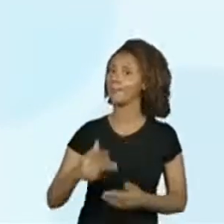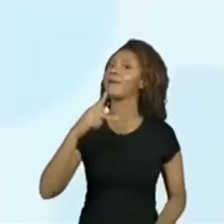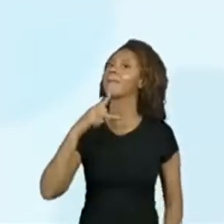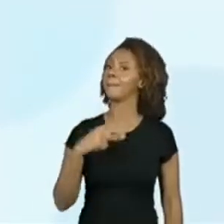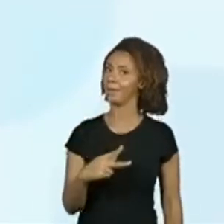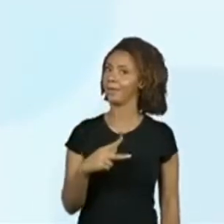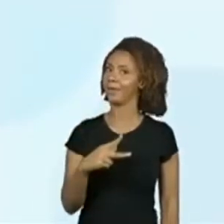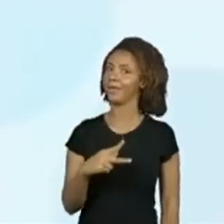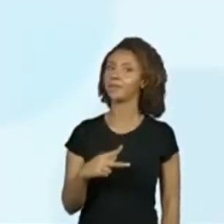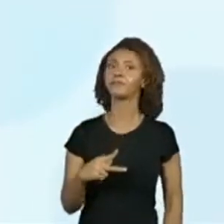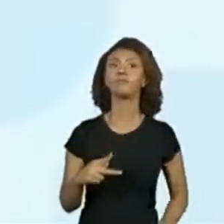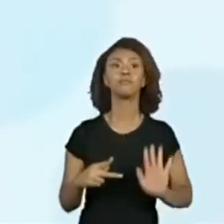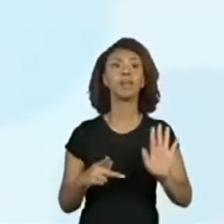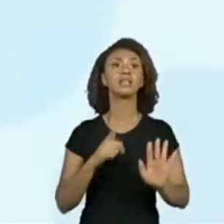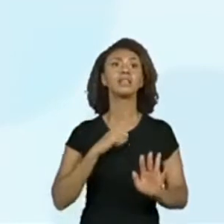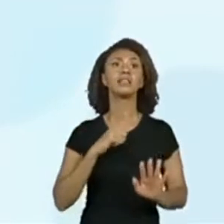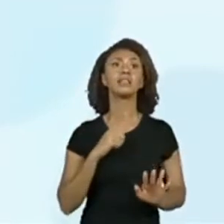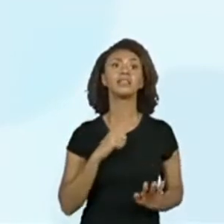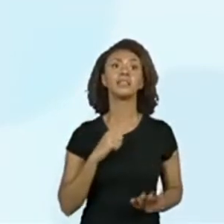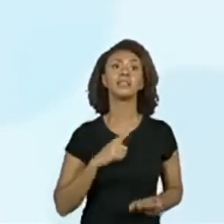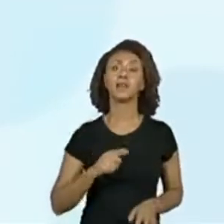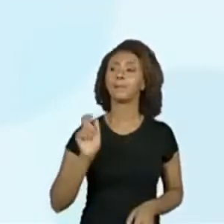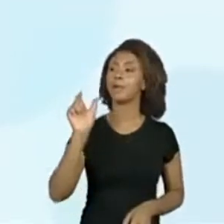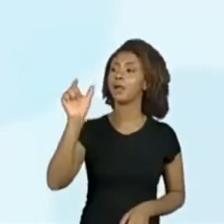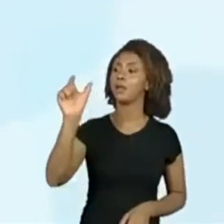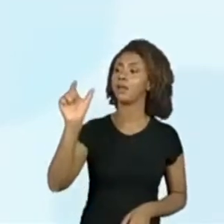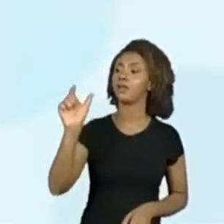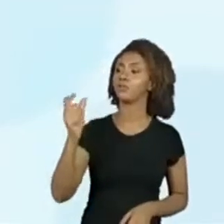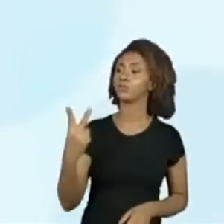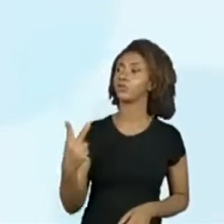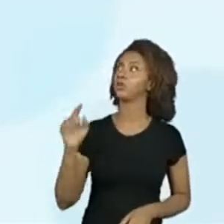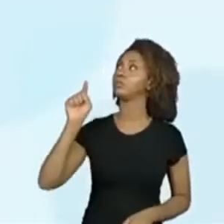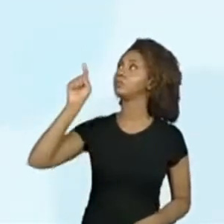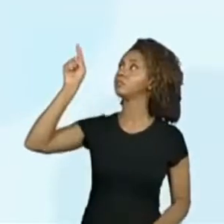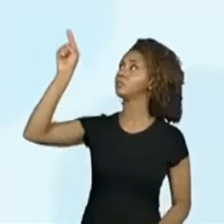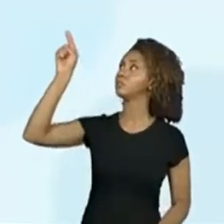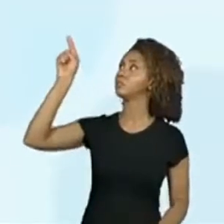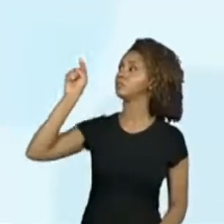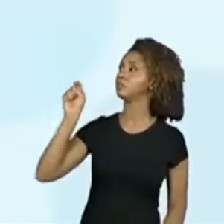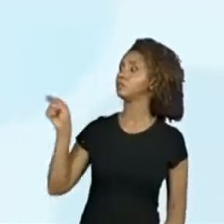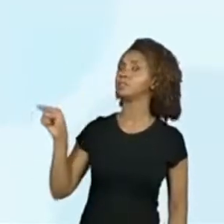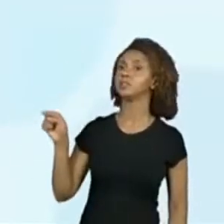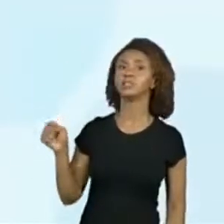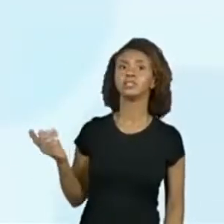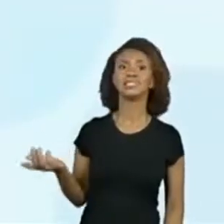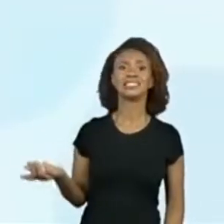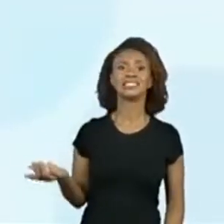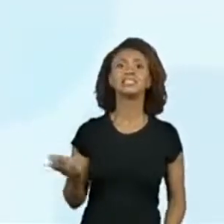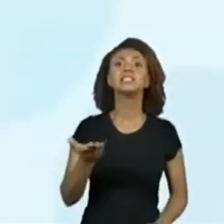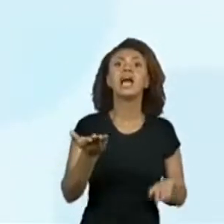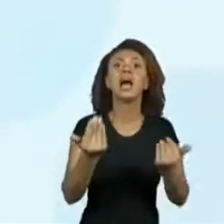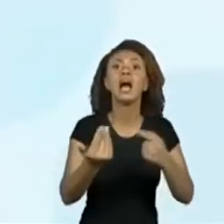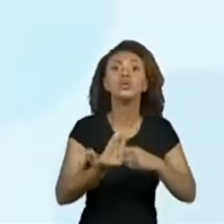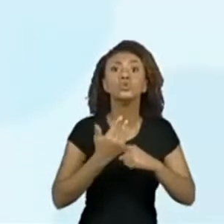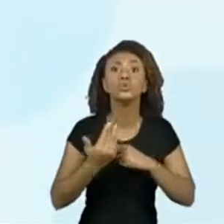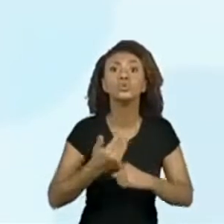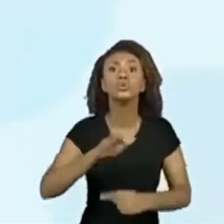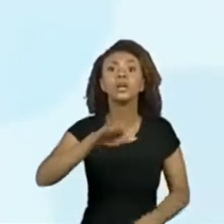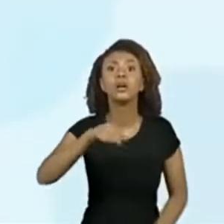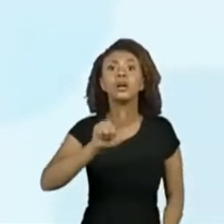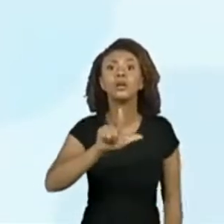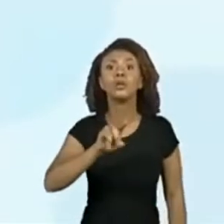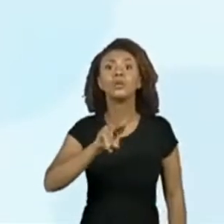tenho que começar com P aqui e eu tenho que começar com P aqui. E Luiz, ajuda aí Luiz.